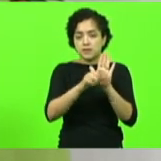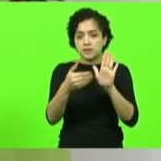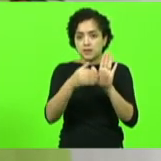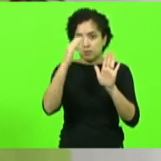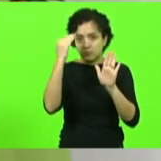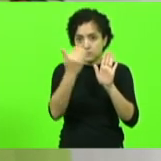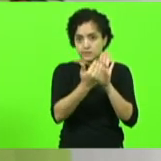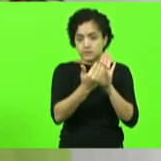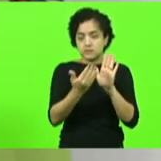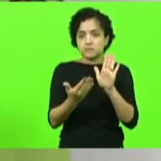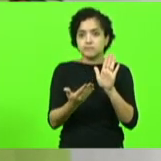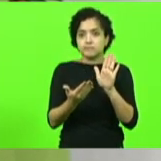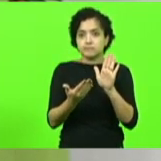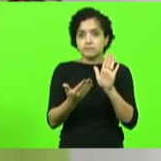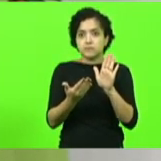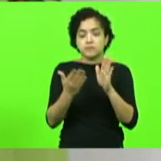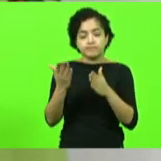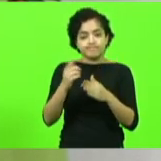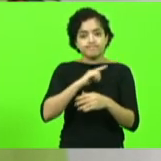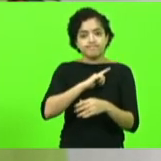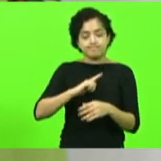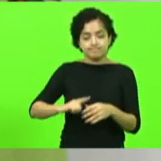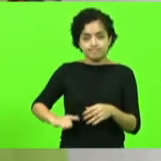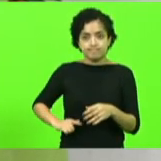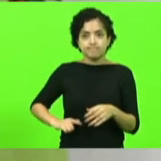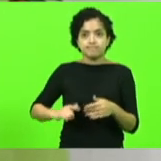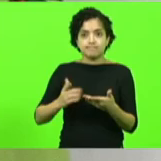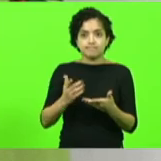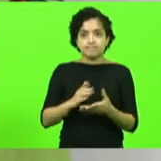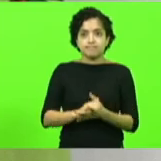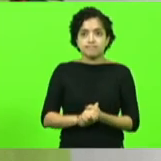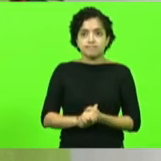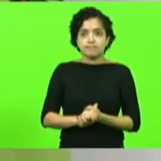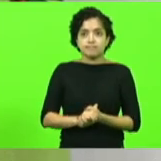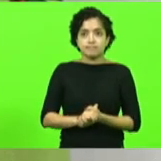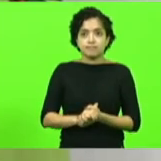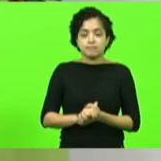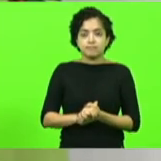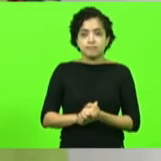deputado não é governador isso aí recado dado